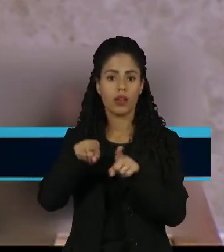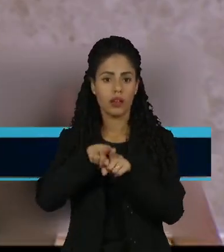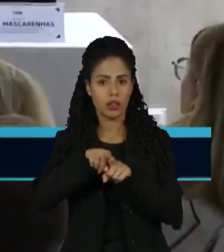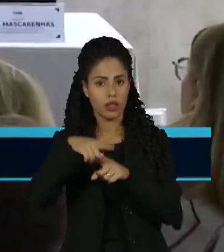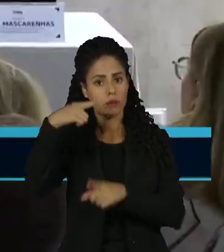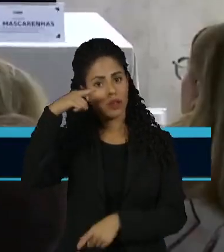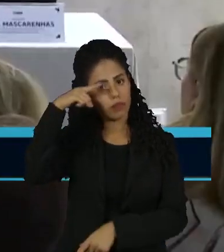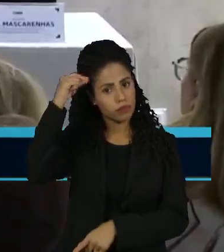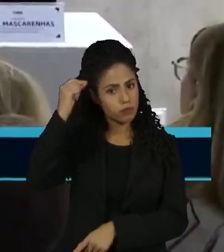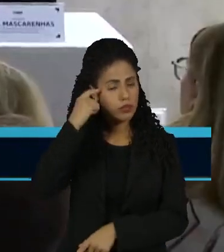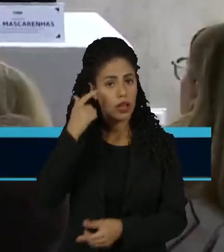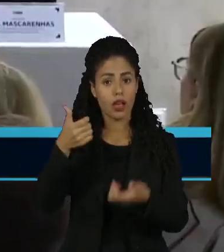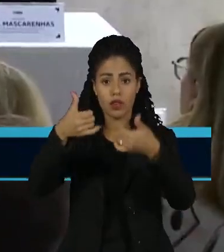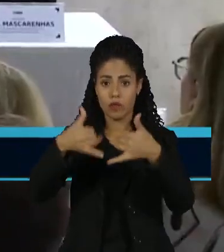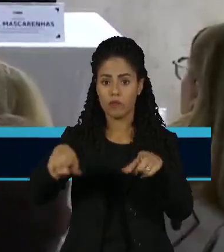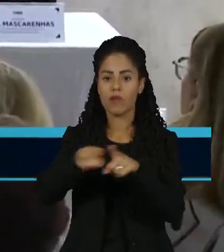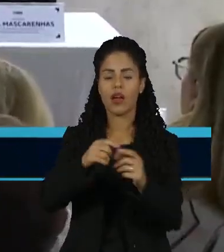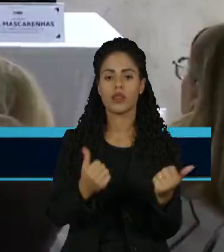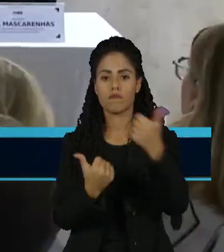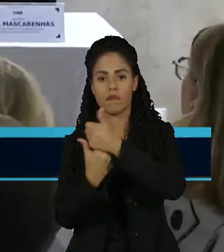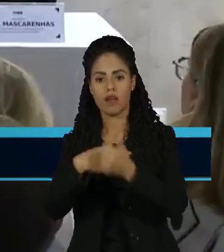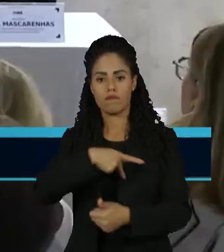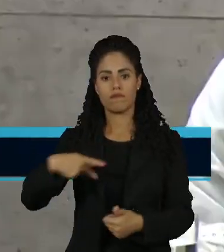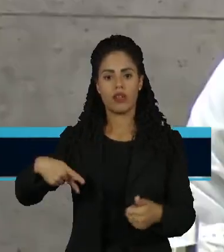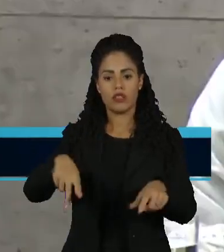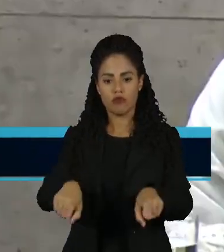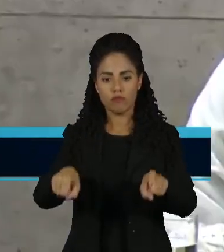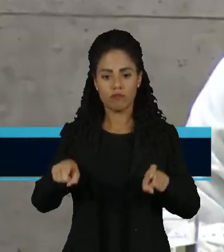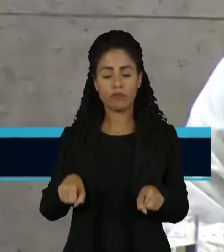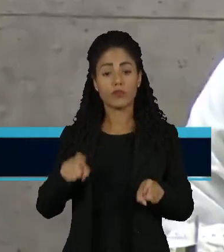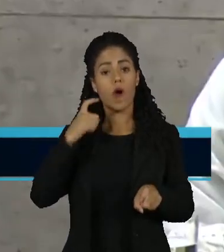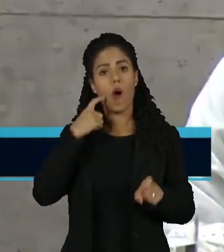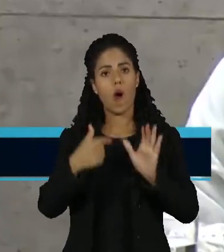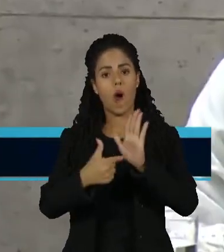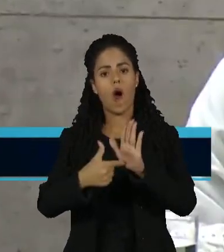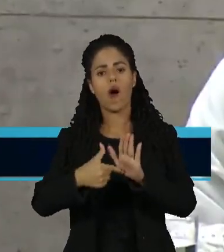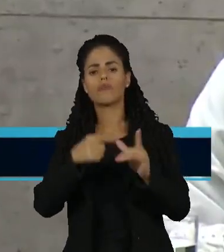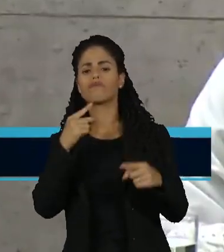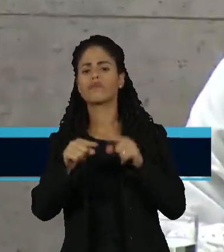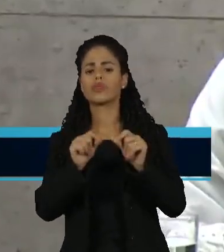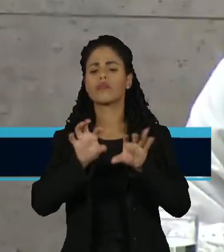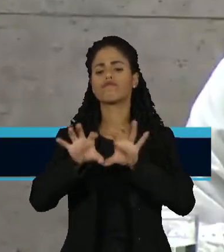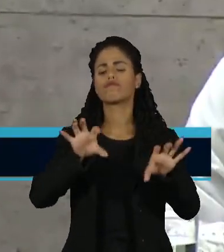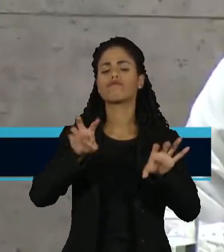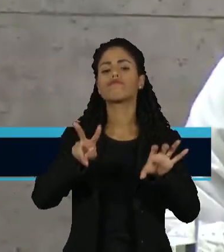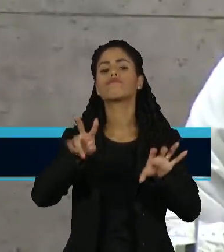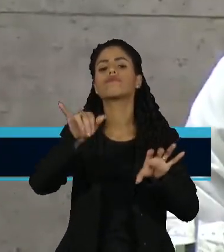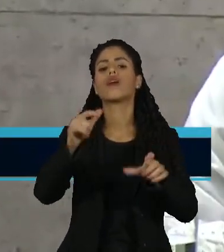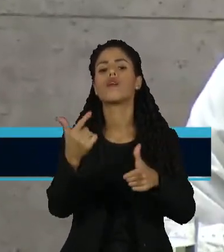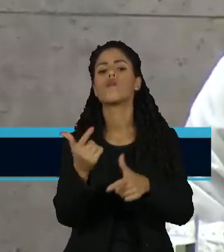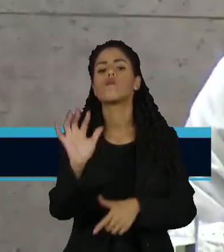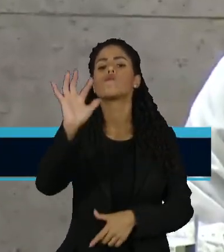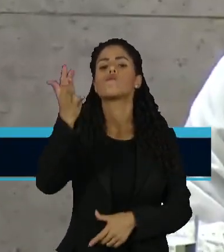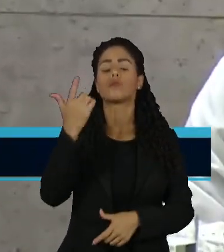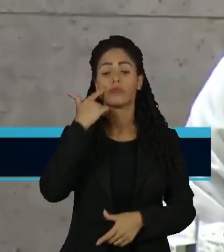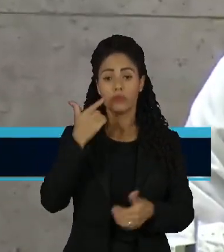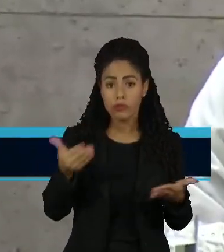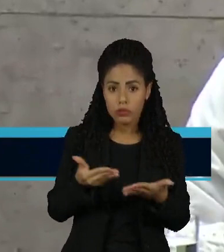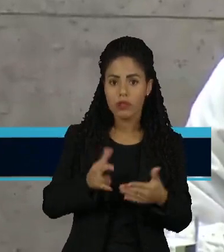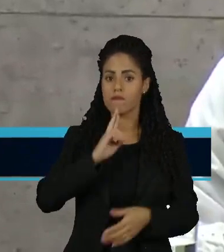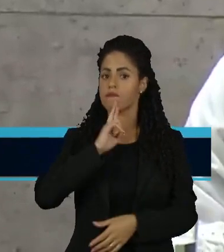que, ao tomar posse como presidente da corte, questionado sobre o impacto da mudança nas contas públicas,